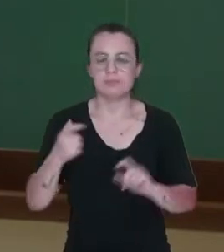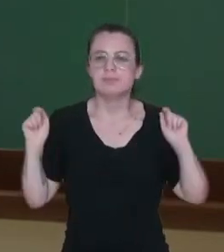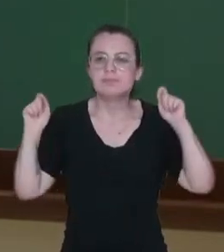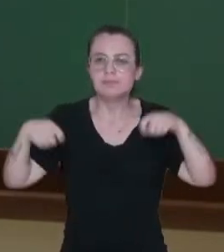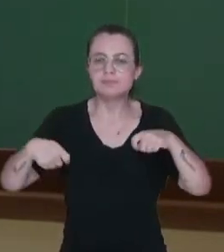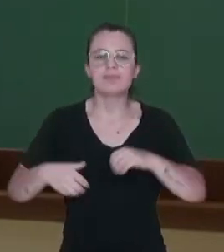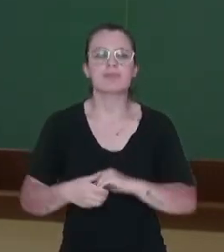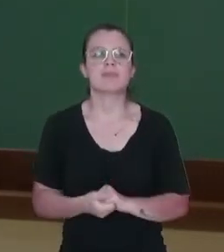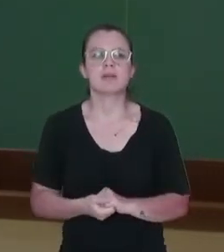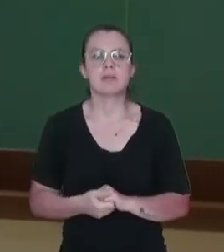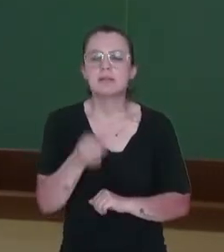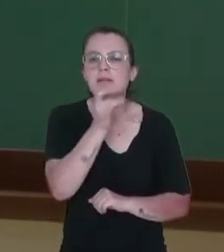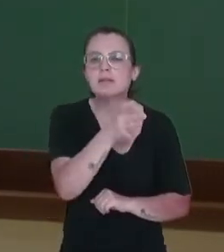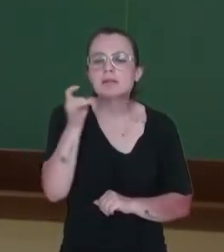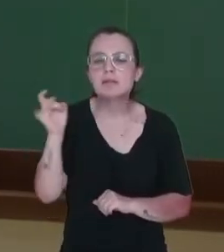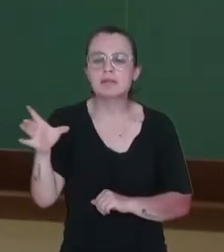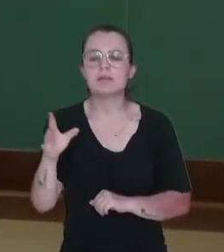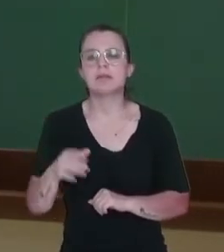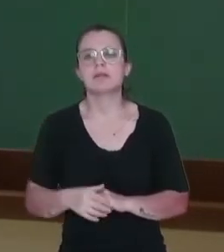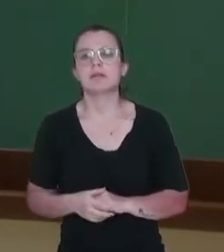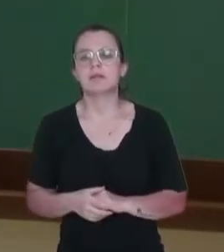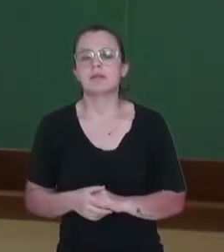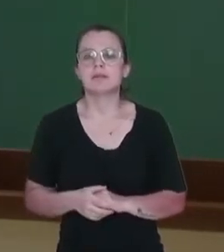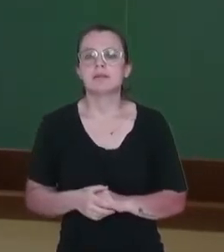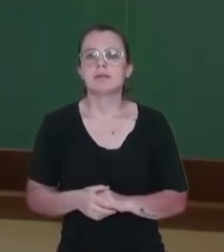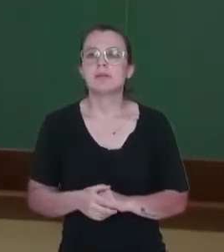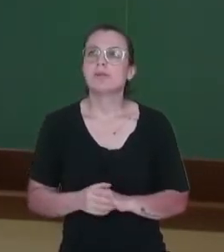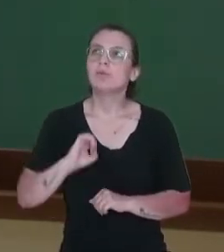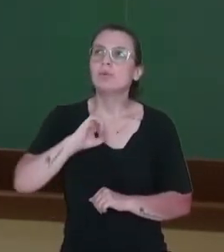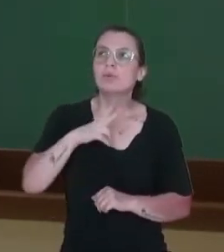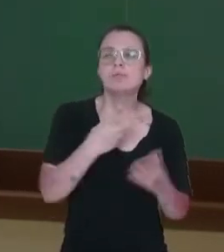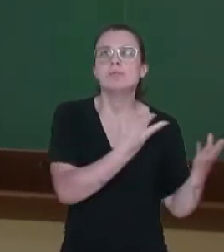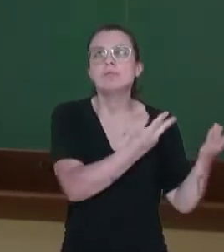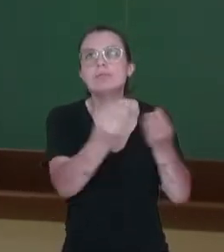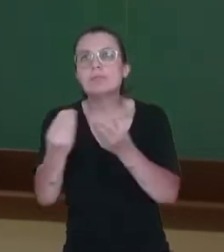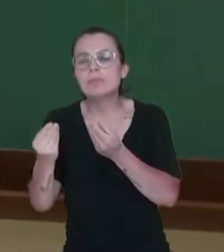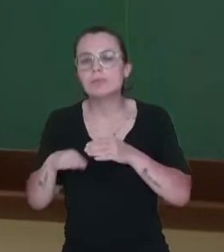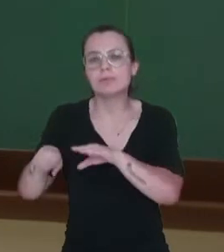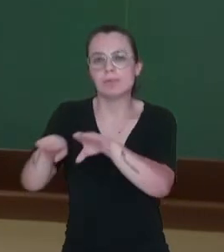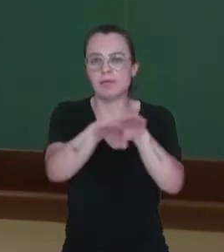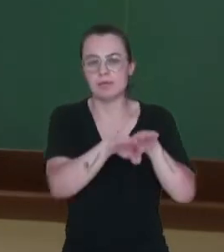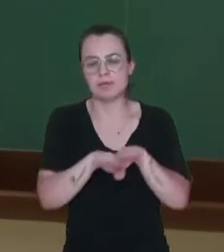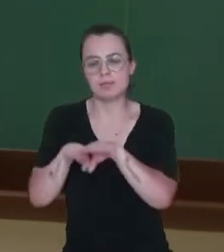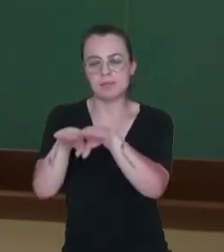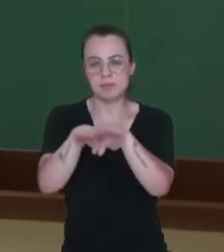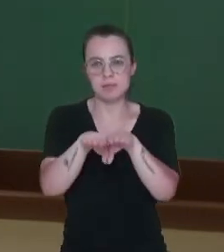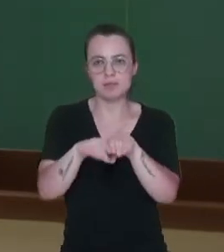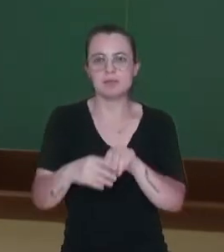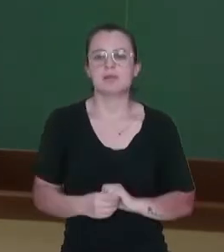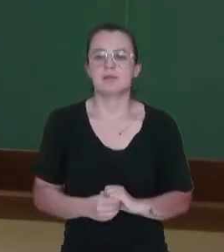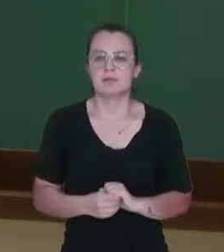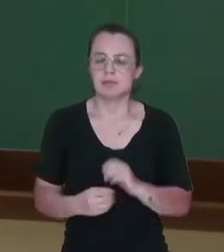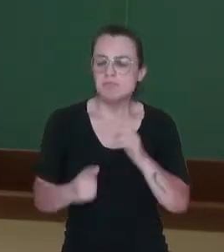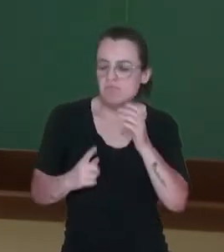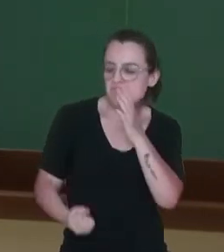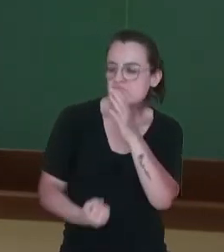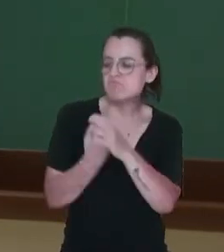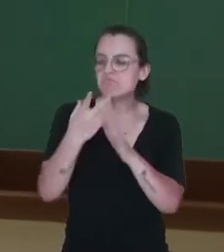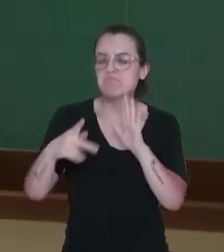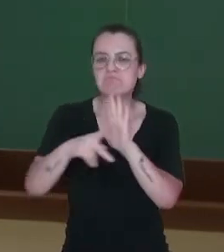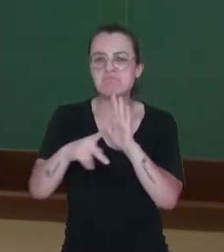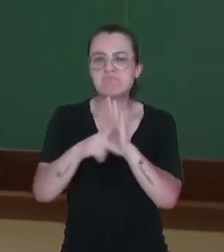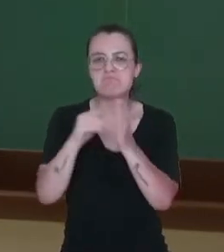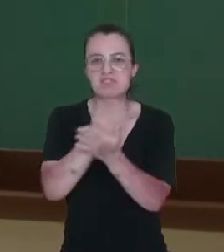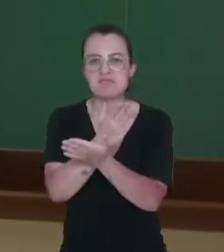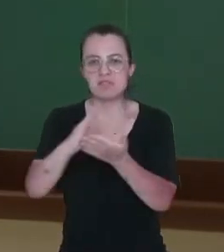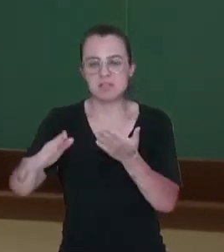cada um deles ou vários deles ao mesmo tempo e criar ali grandes divisões,